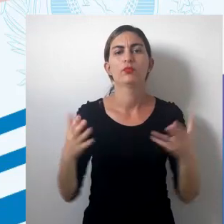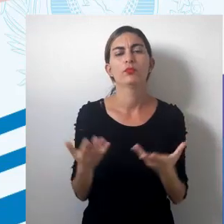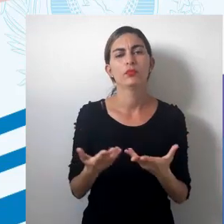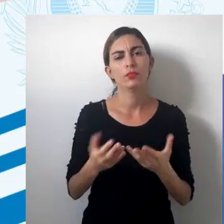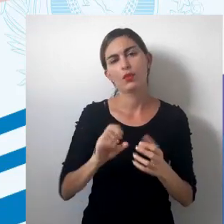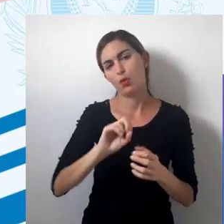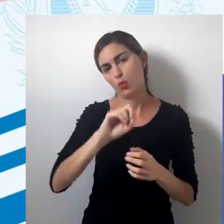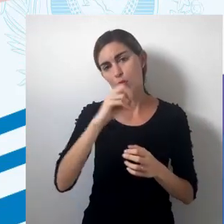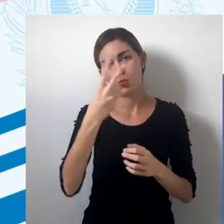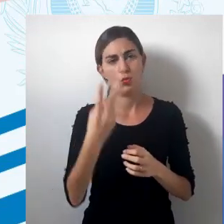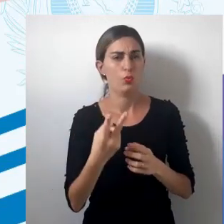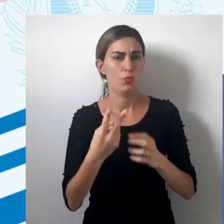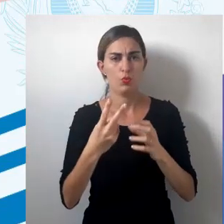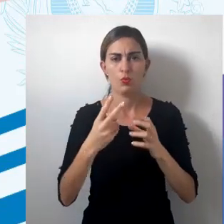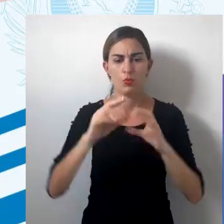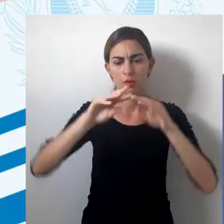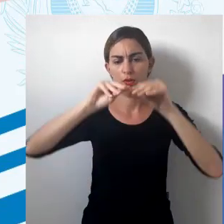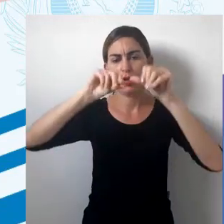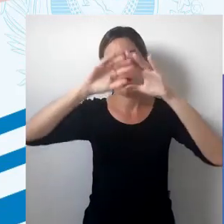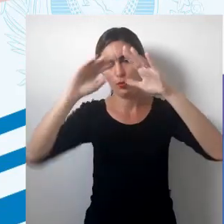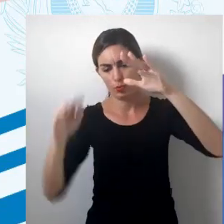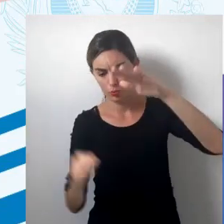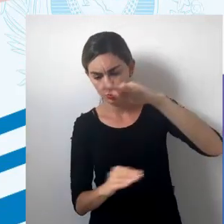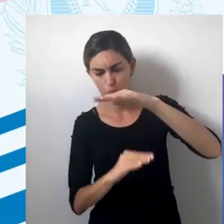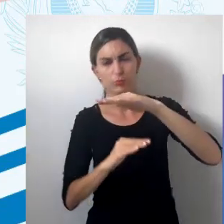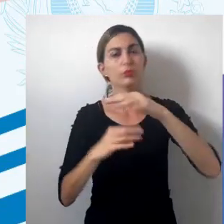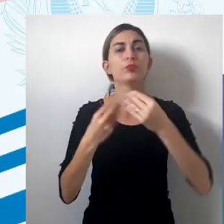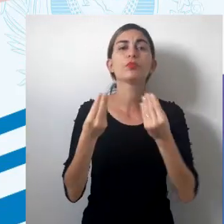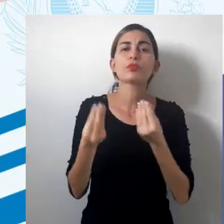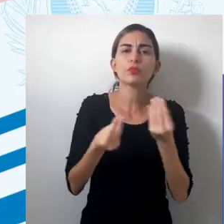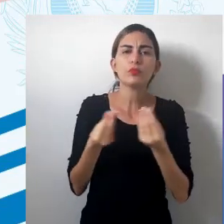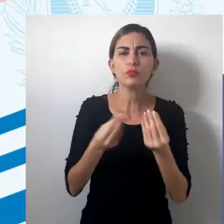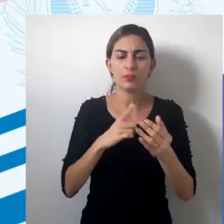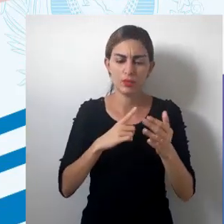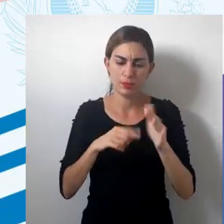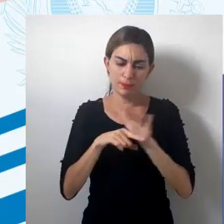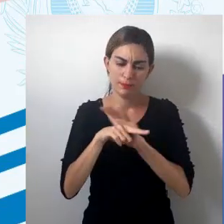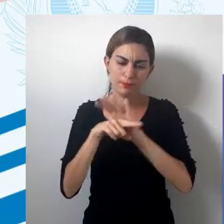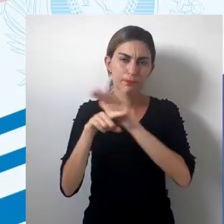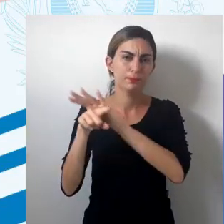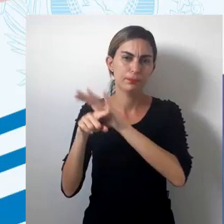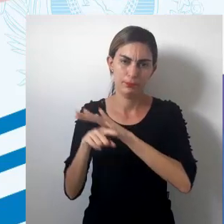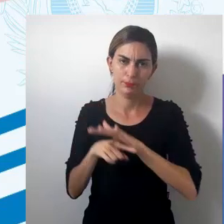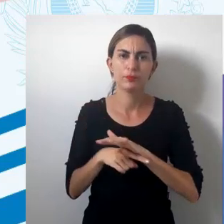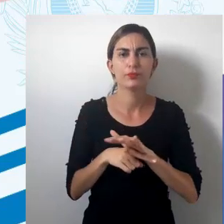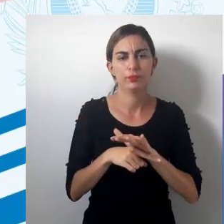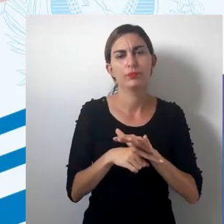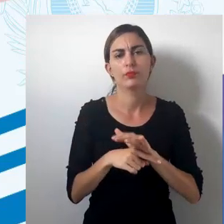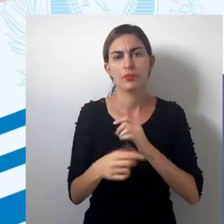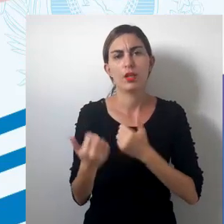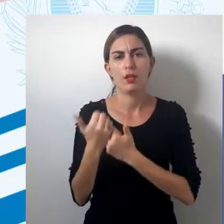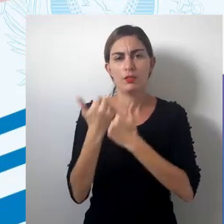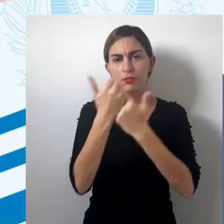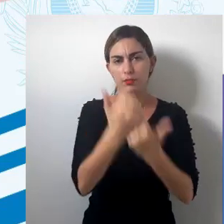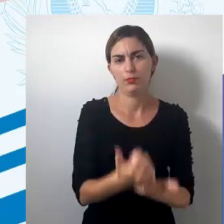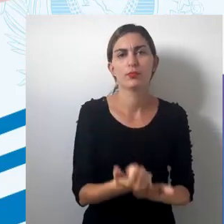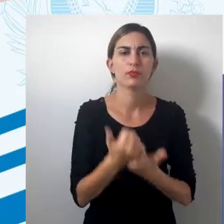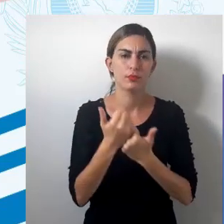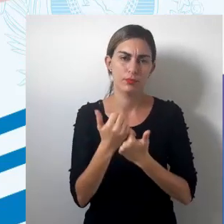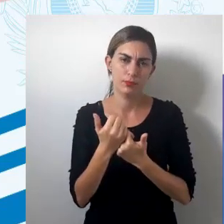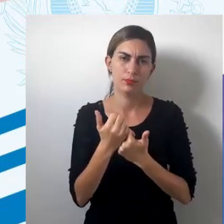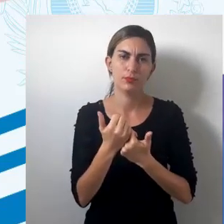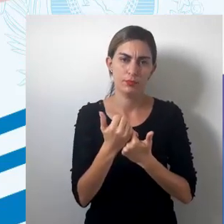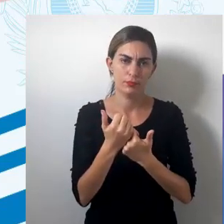sobre o substrato da Terra. Então, para isso, a gente tem uma análise, um instrumento que pode representar